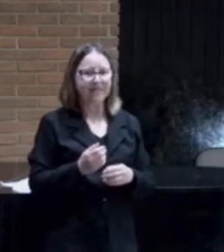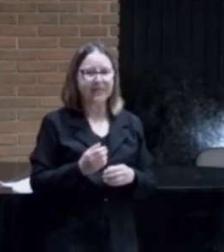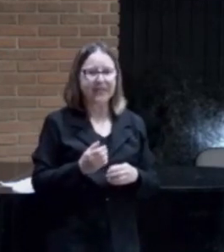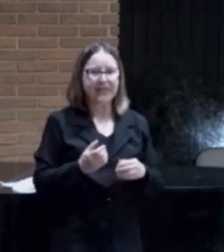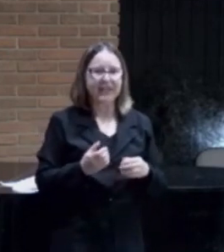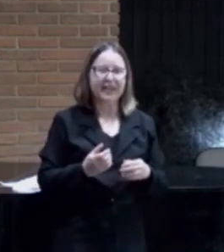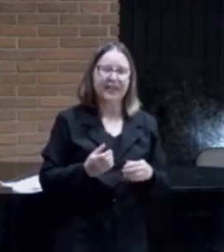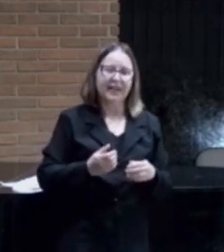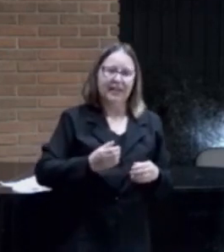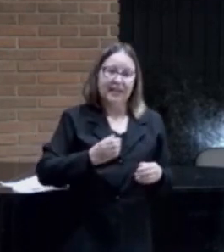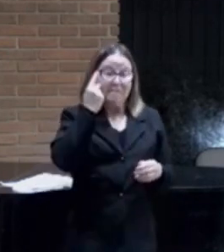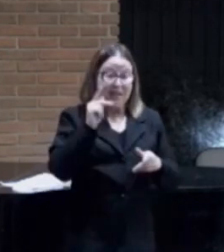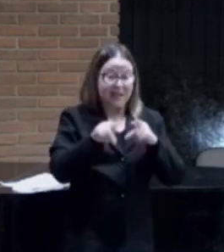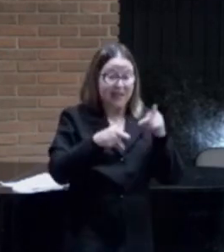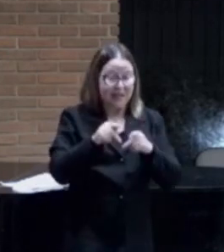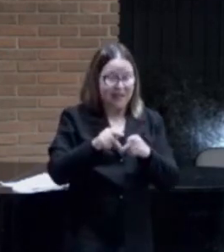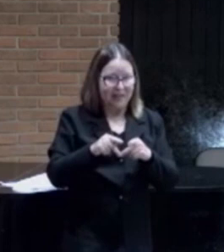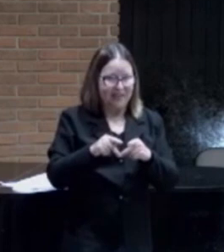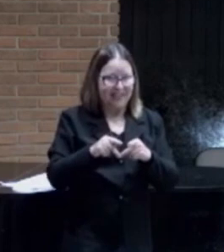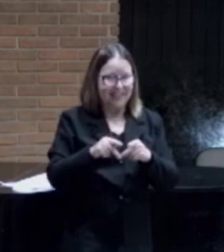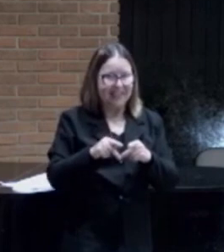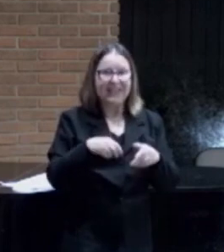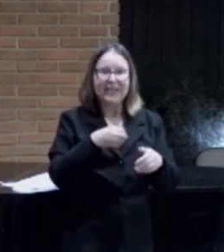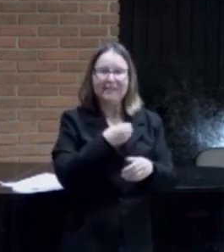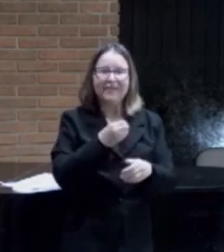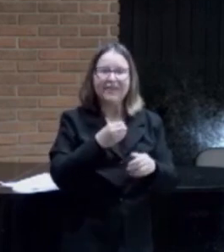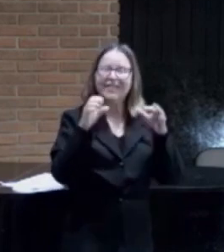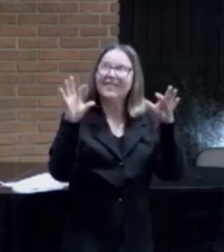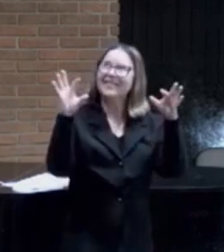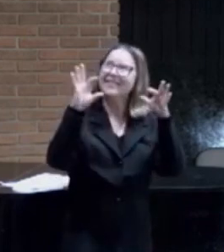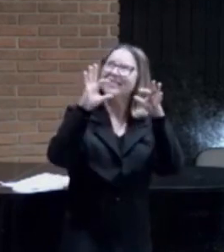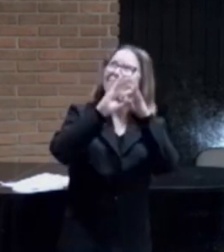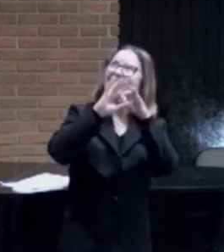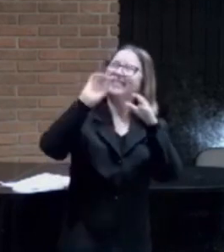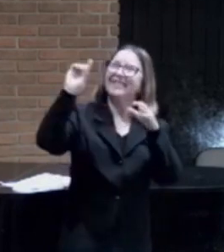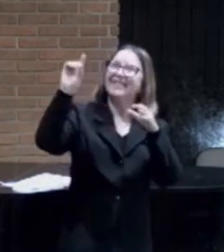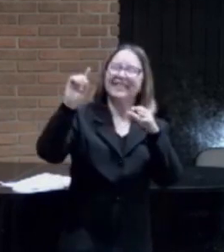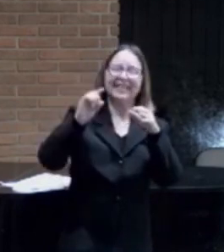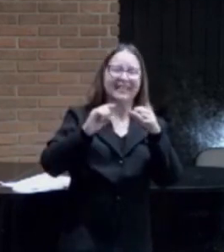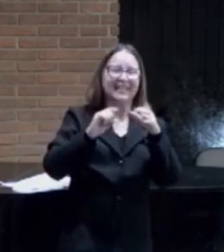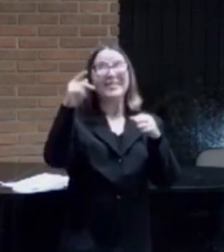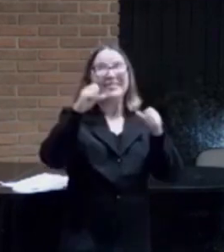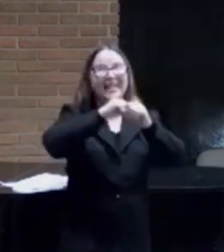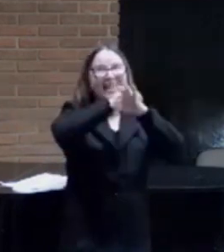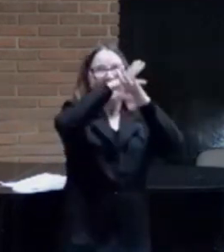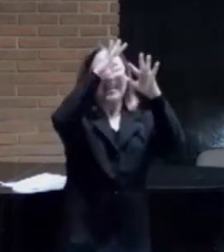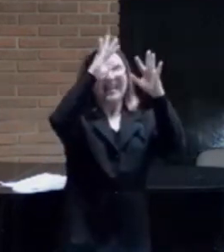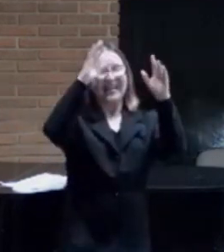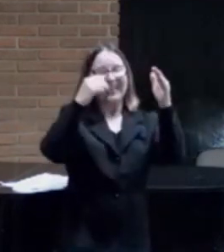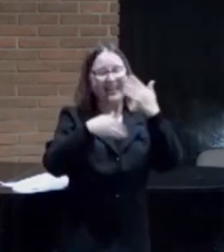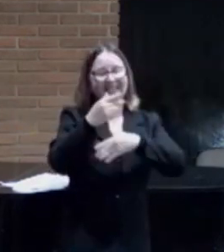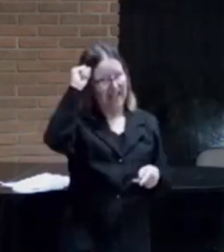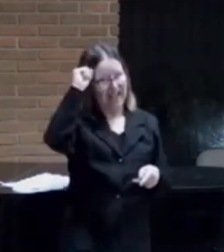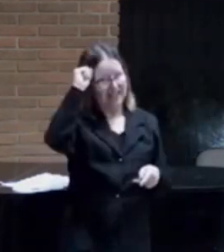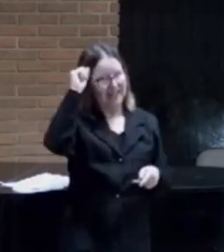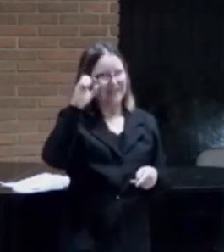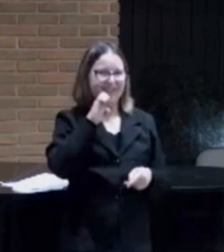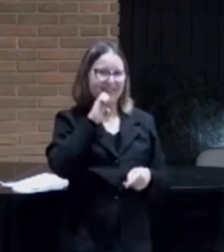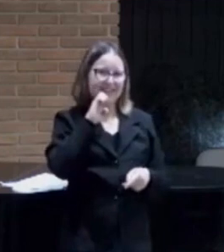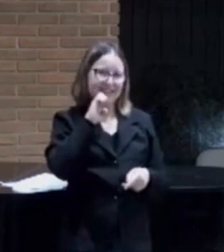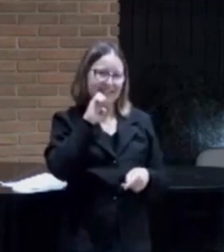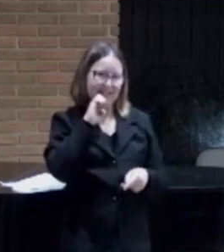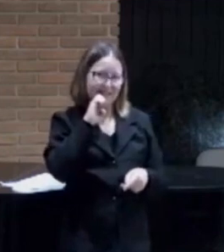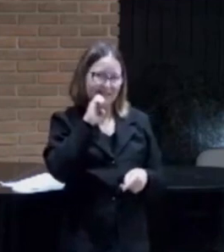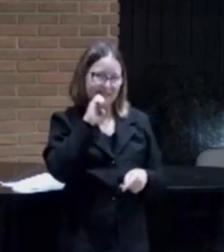com Ele, desfrutar do Seu amor, vivam na Sua glória, para a Sua glória, pela Sua glória, por meio da Sua glória. E esses seres humanos, eles